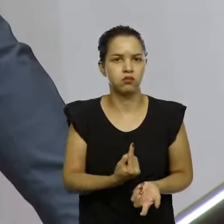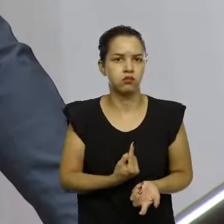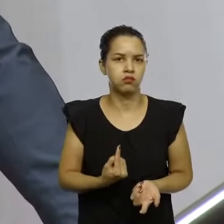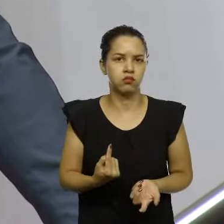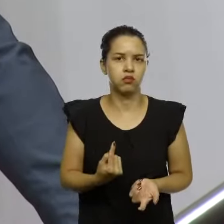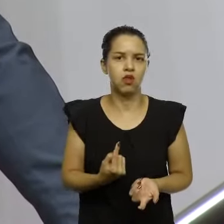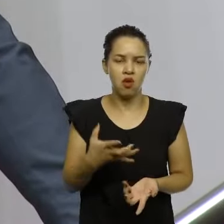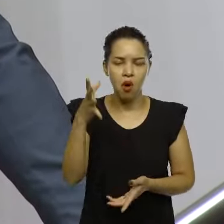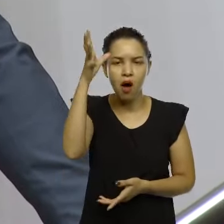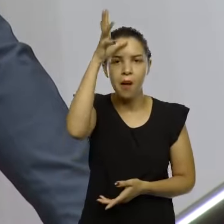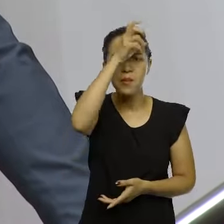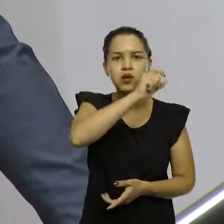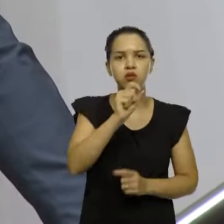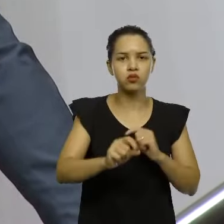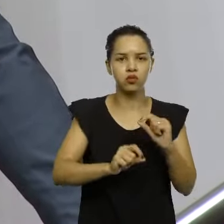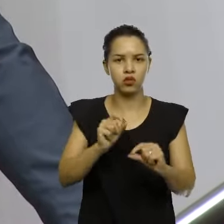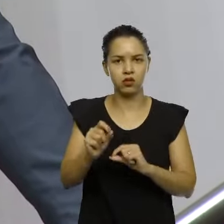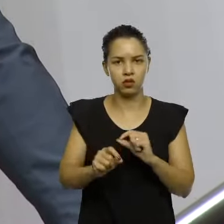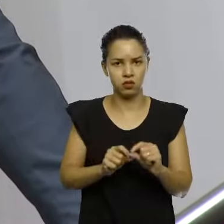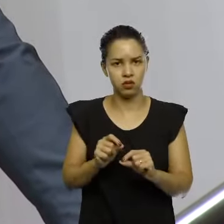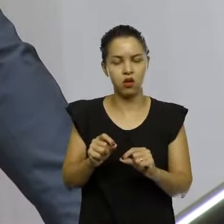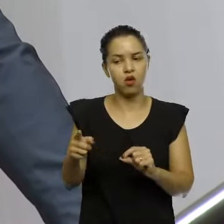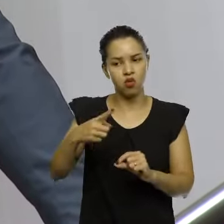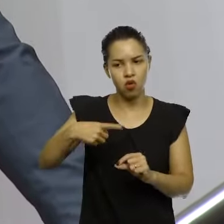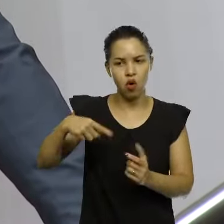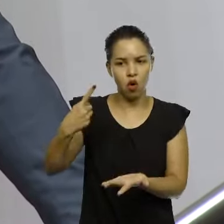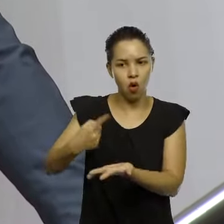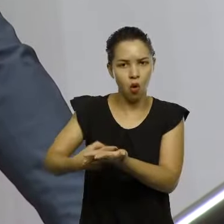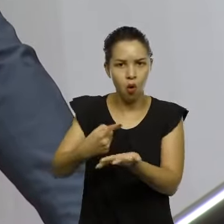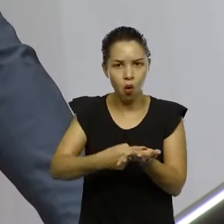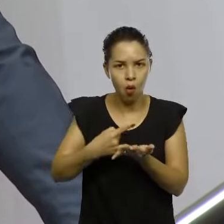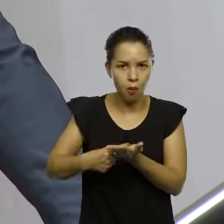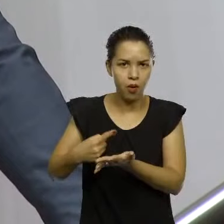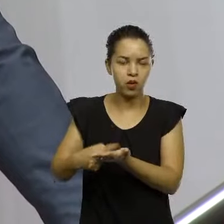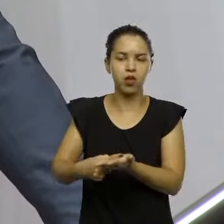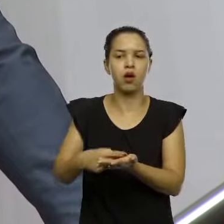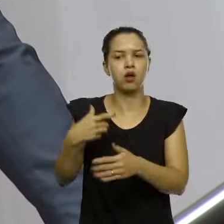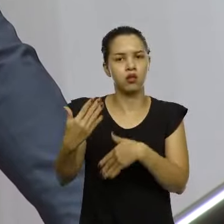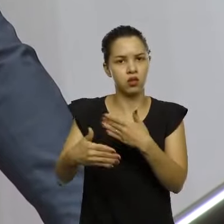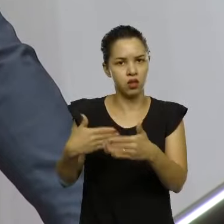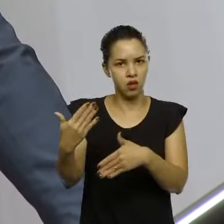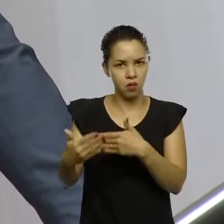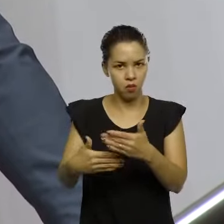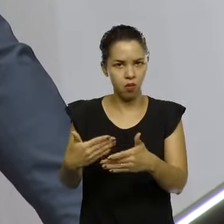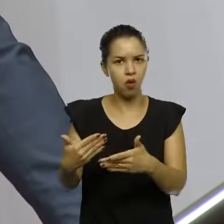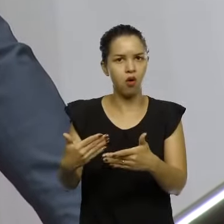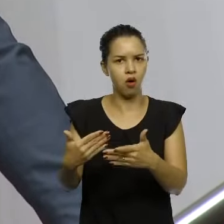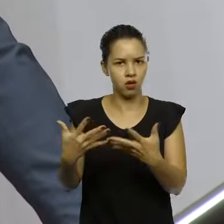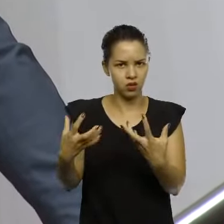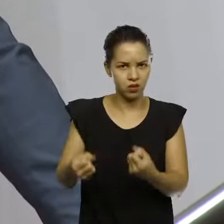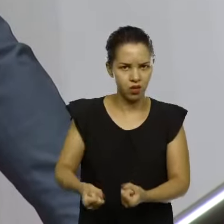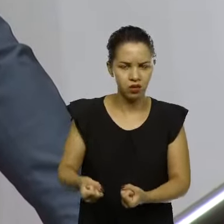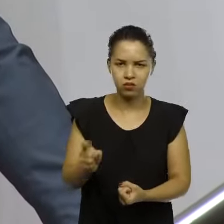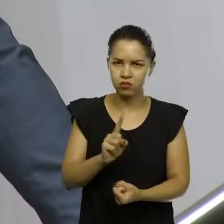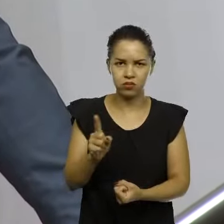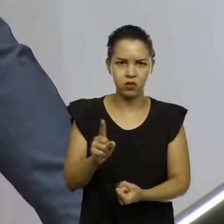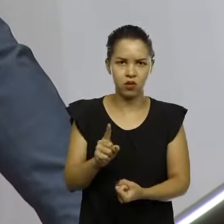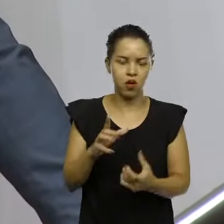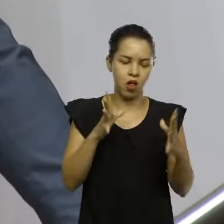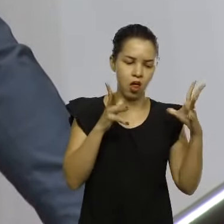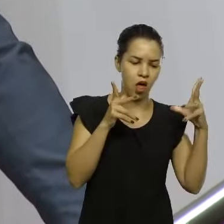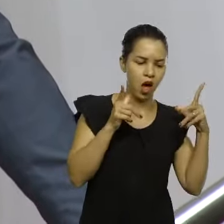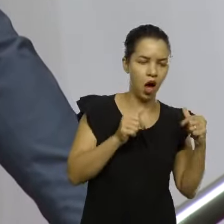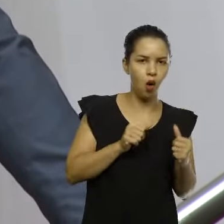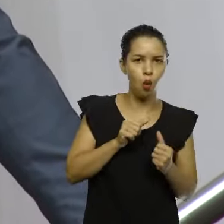aquilo que é acordado se cumpre, que não existe acordos entre leões e lobos. Isso não